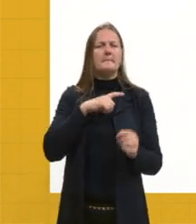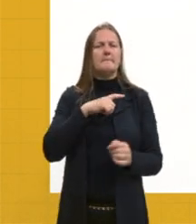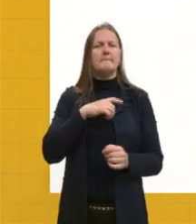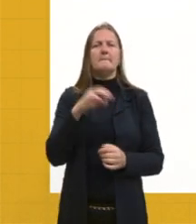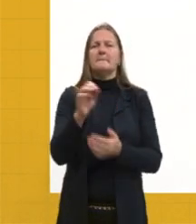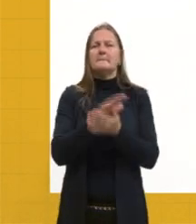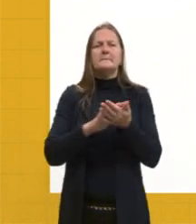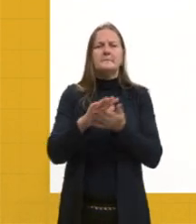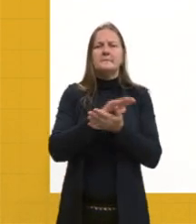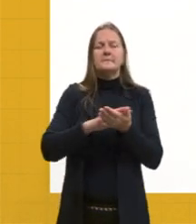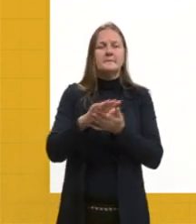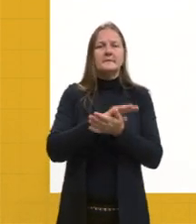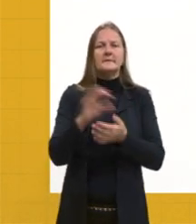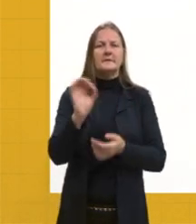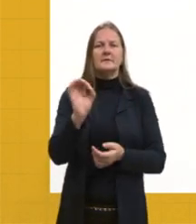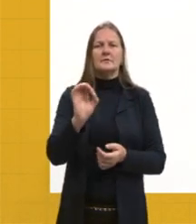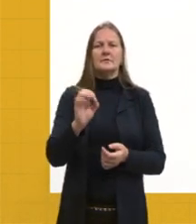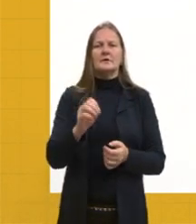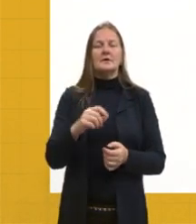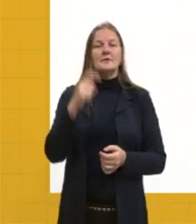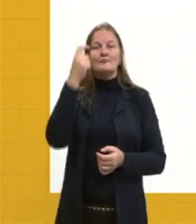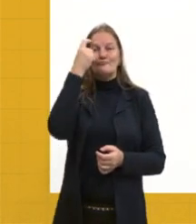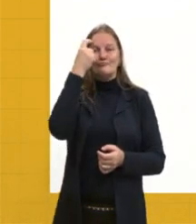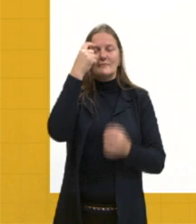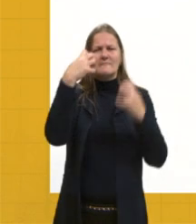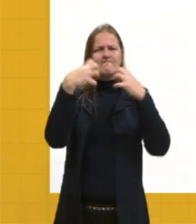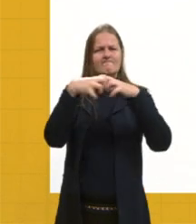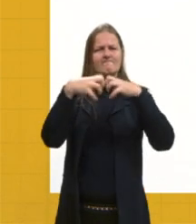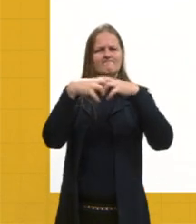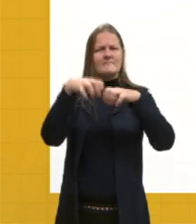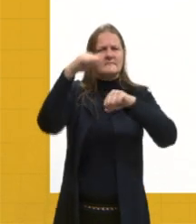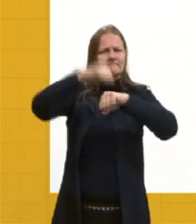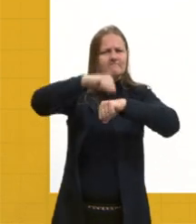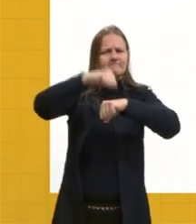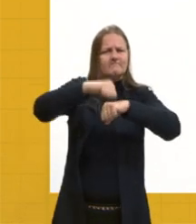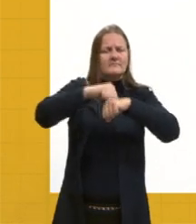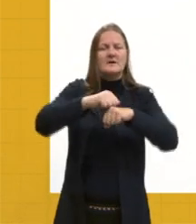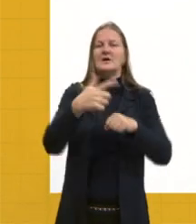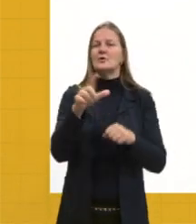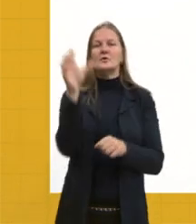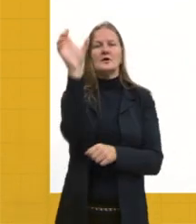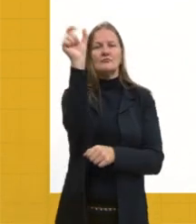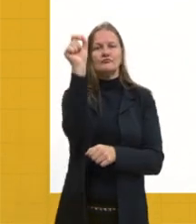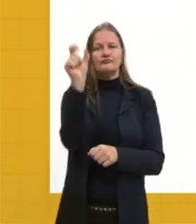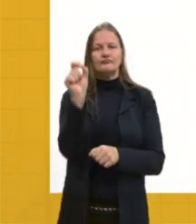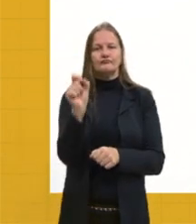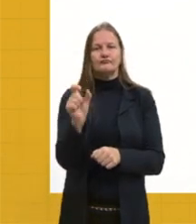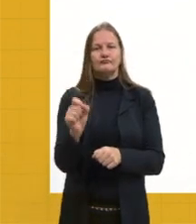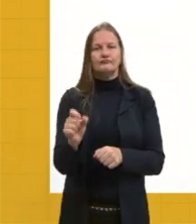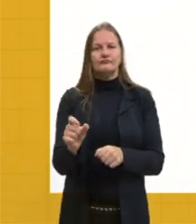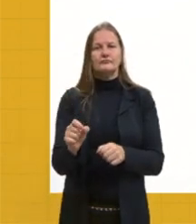vão possuir crânio e nem vértebras, certo?